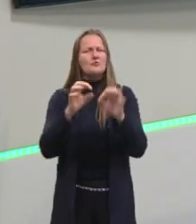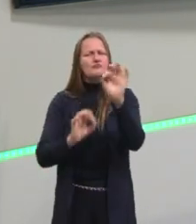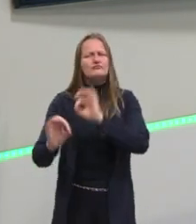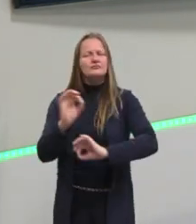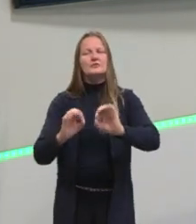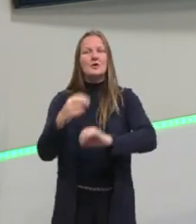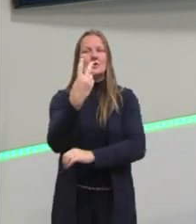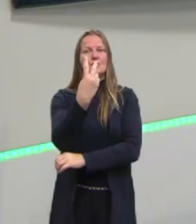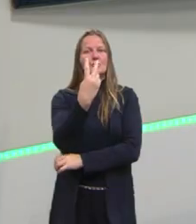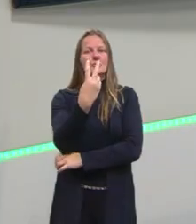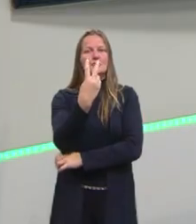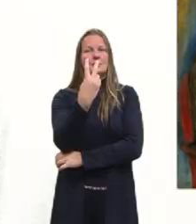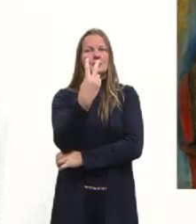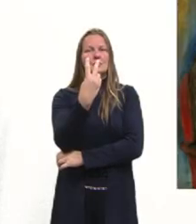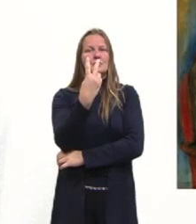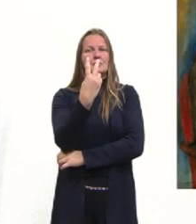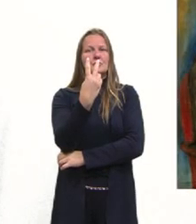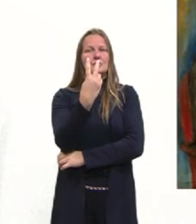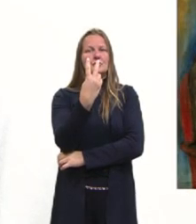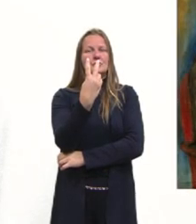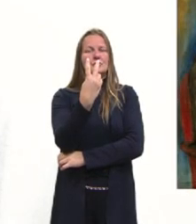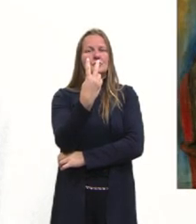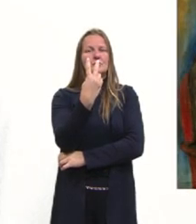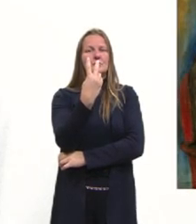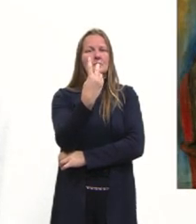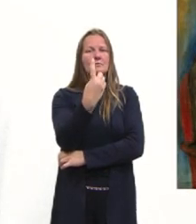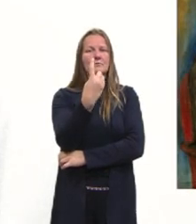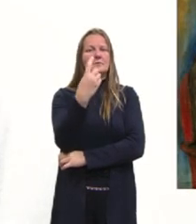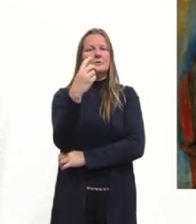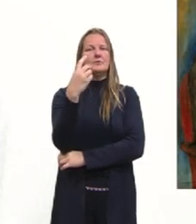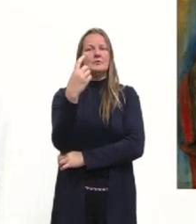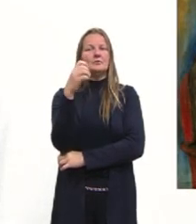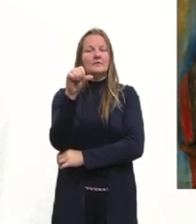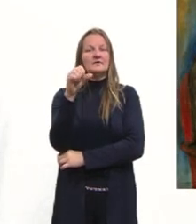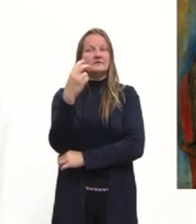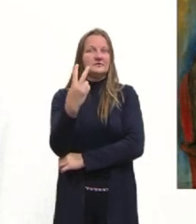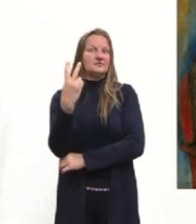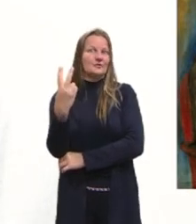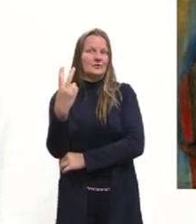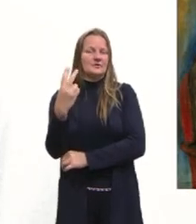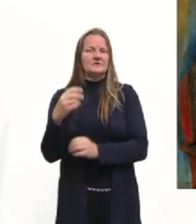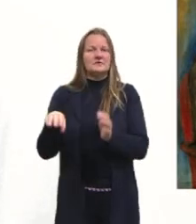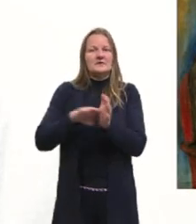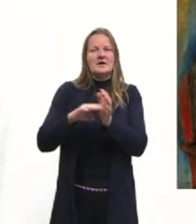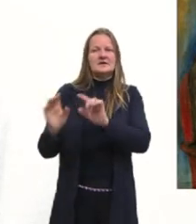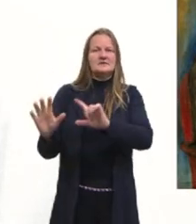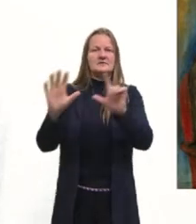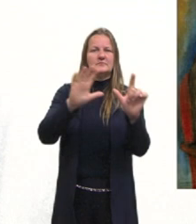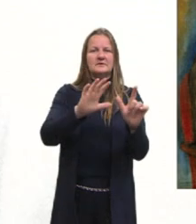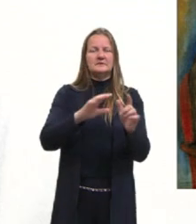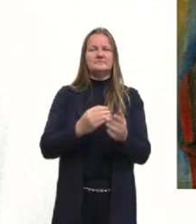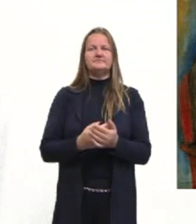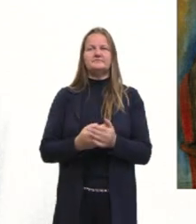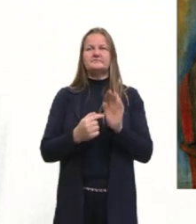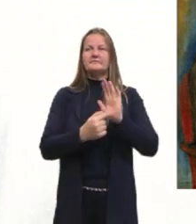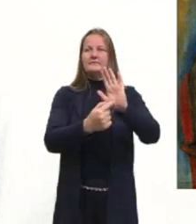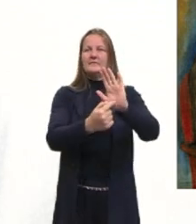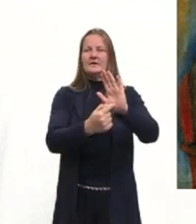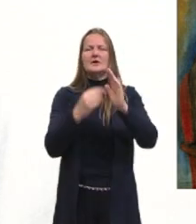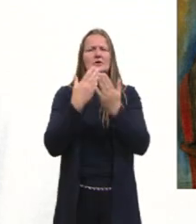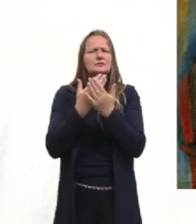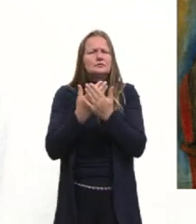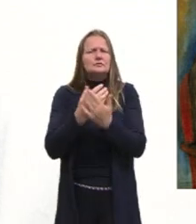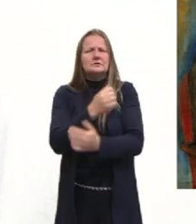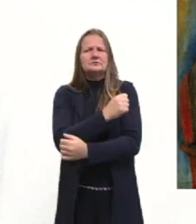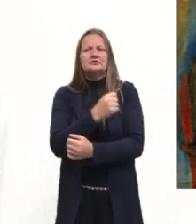2022, a chegada da semana. Então, a Anitta apresenta a estudante russa, e